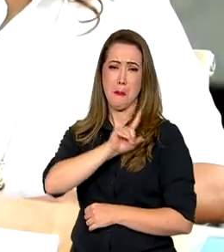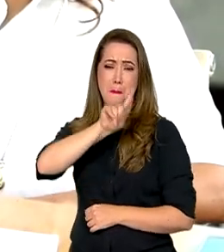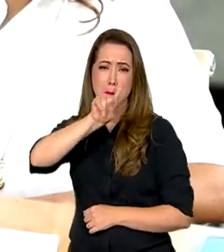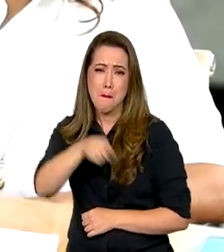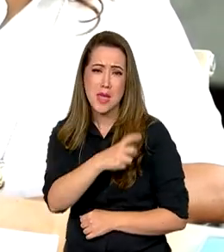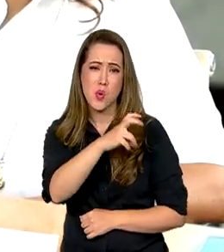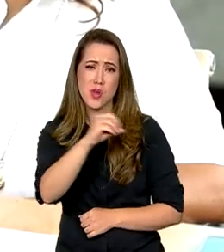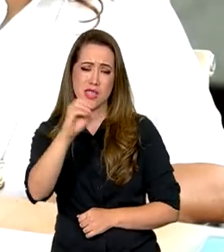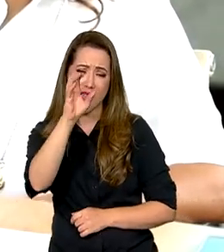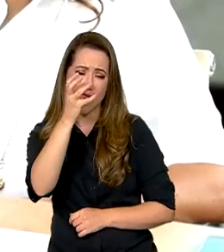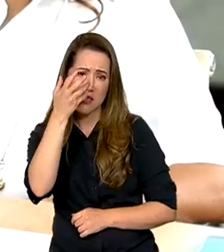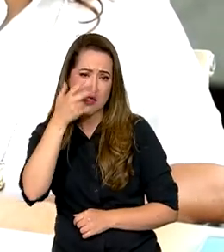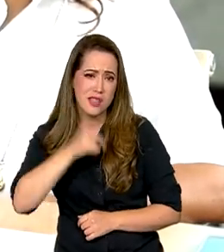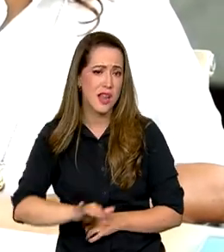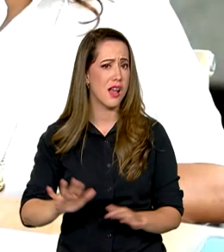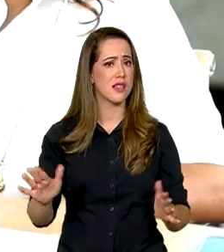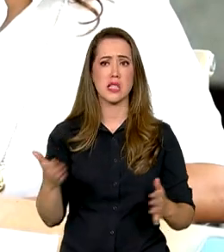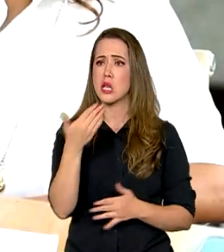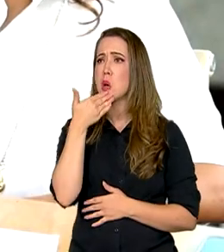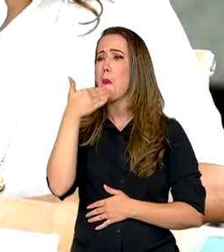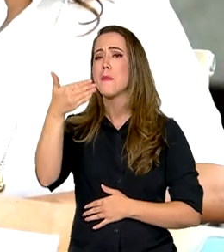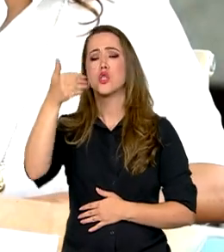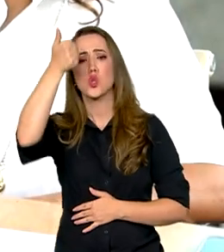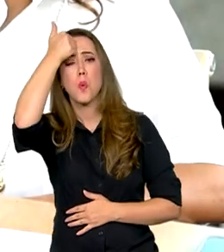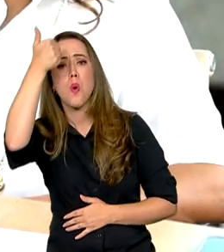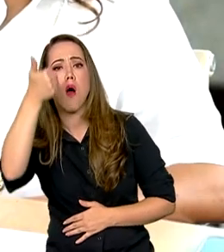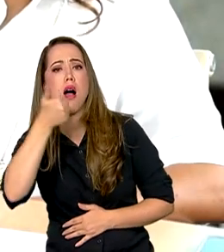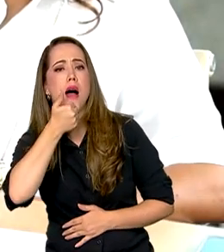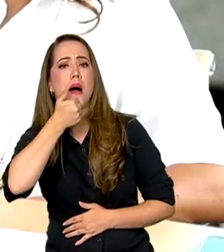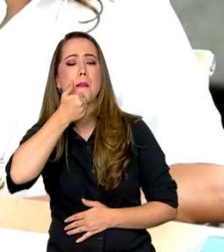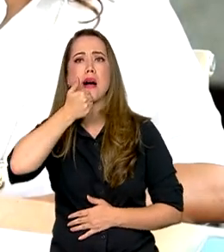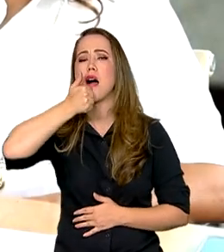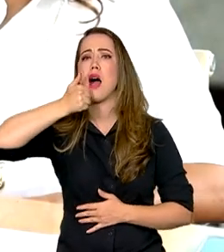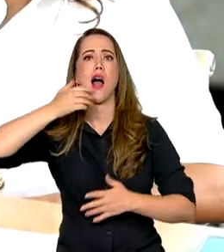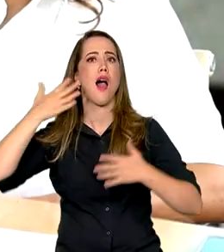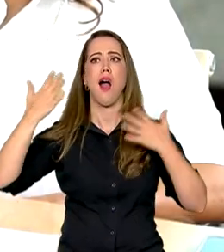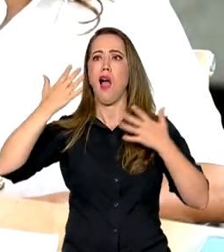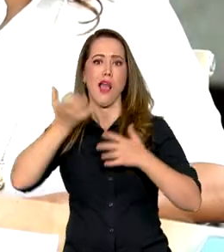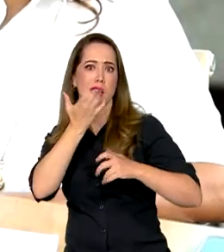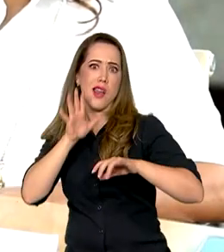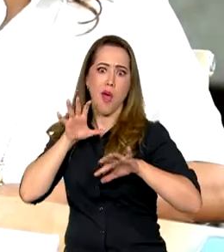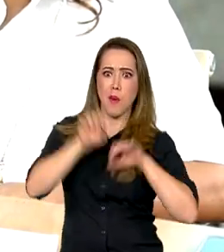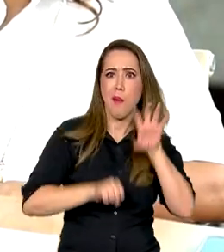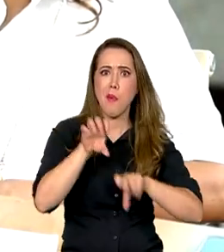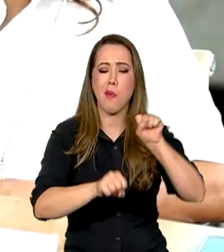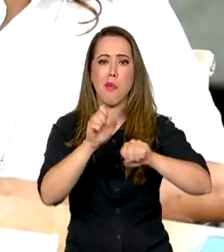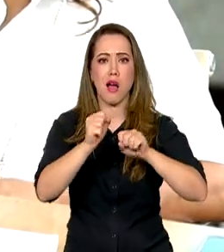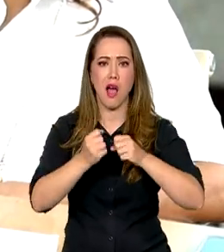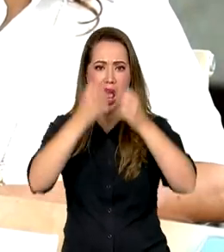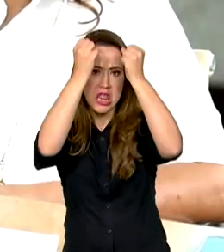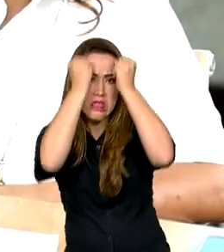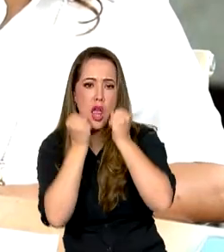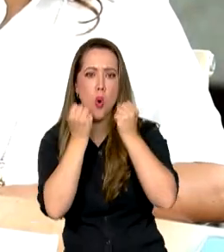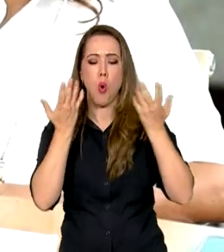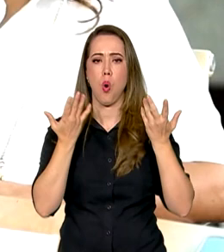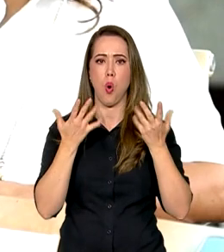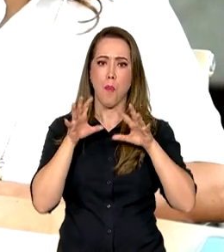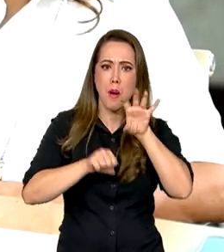que não pediram para Hamas fazer o ato de loucura que fez de terrorismo atacando Israel,